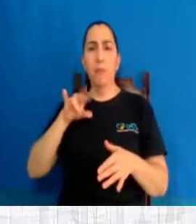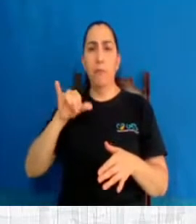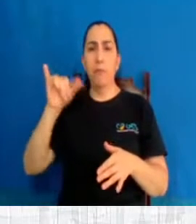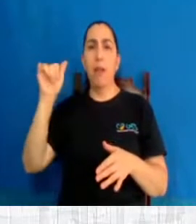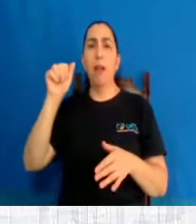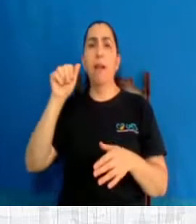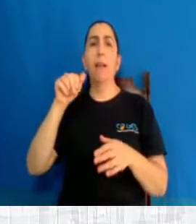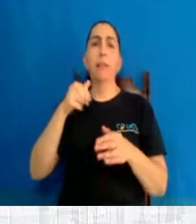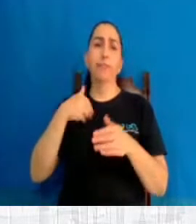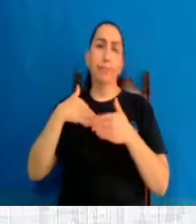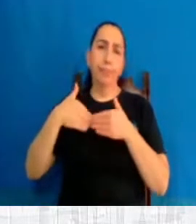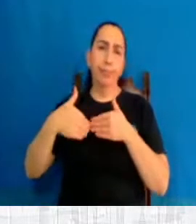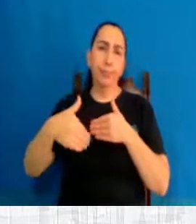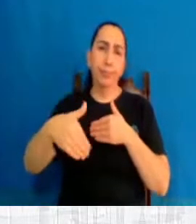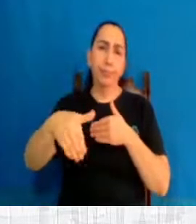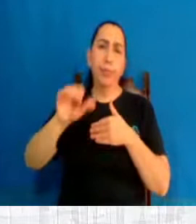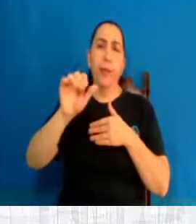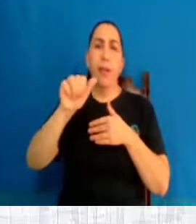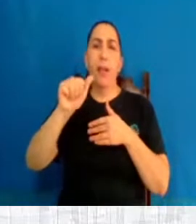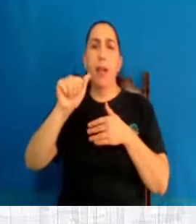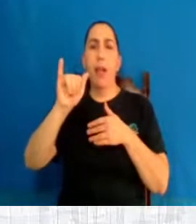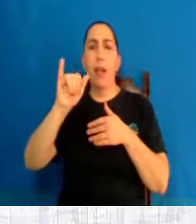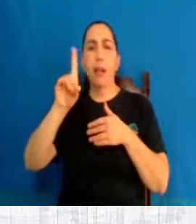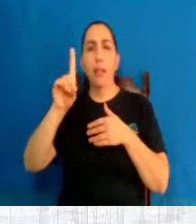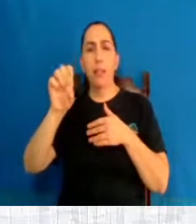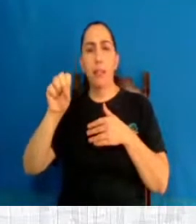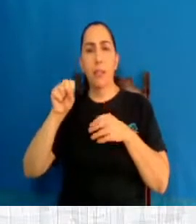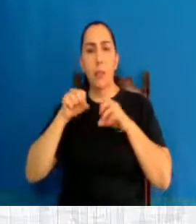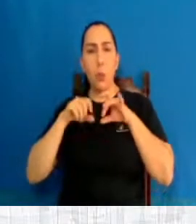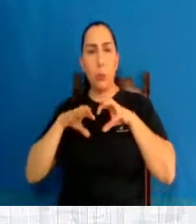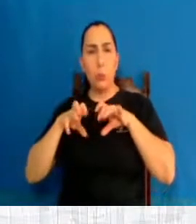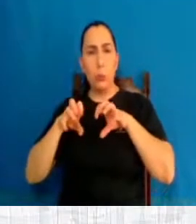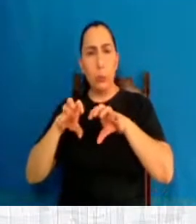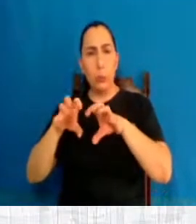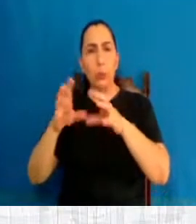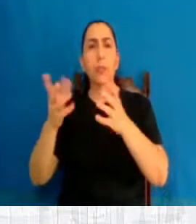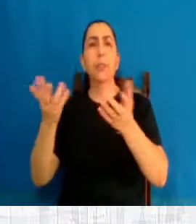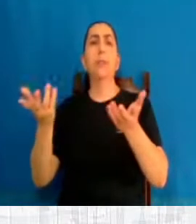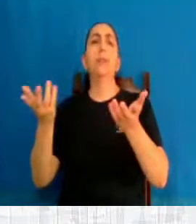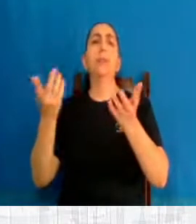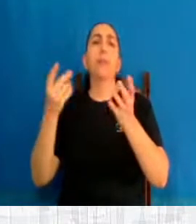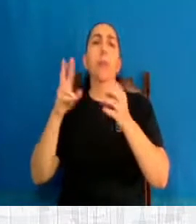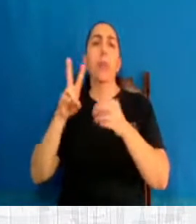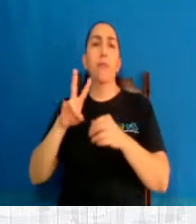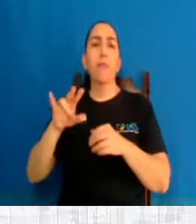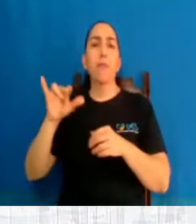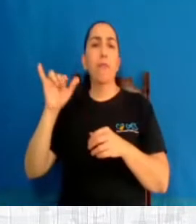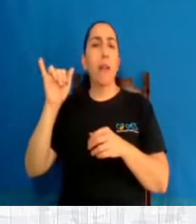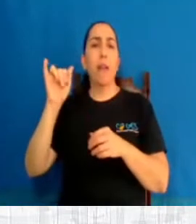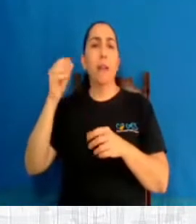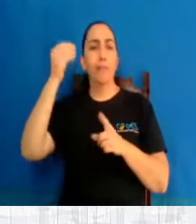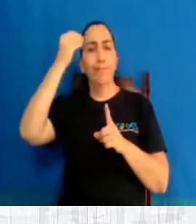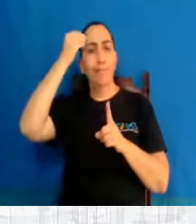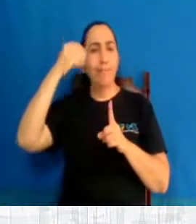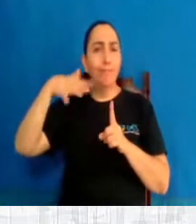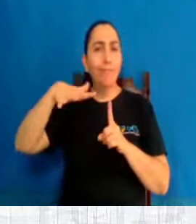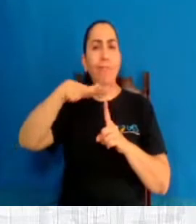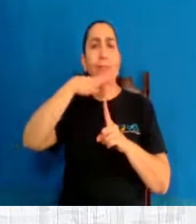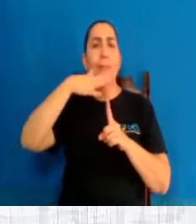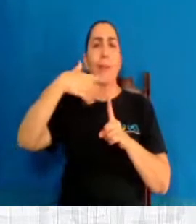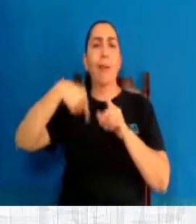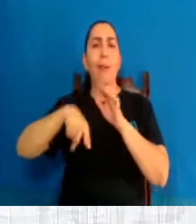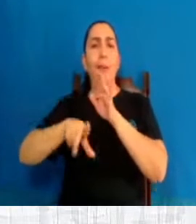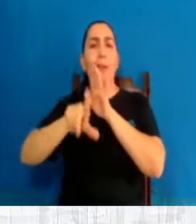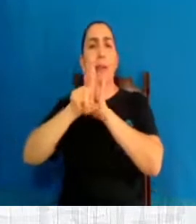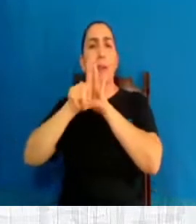vão usar menos preservativo, não é? Ah, pode abortar. Sensação de que isso é legal e moral. Maior gasto público com